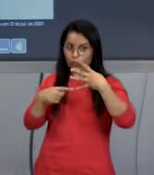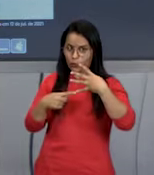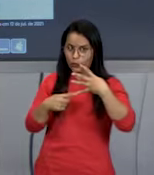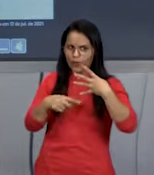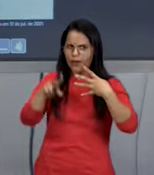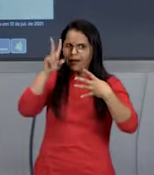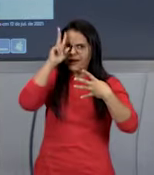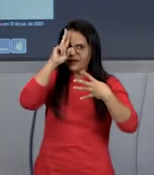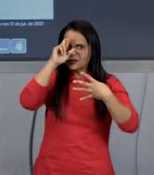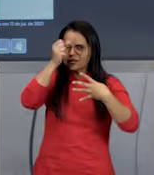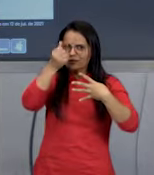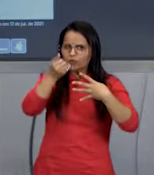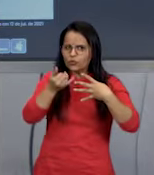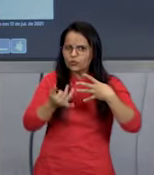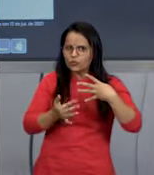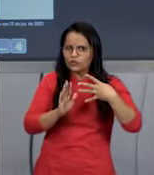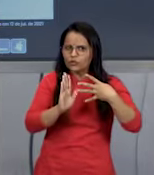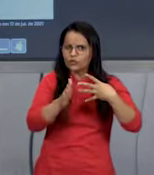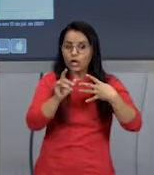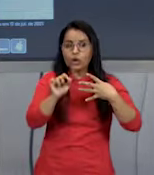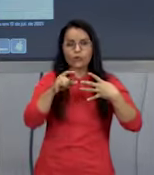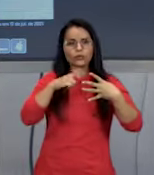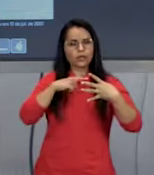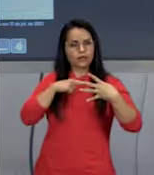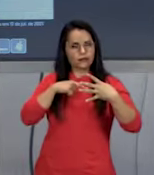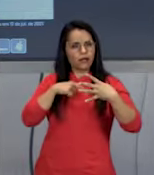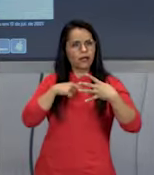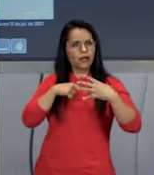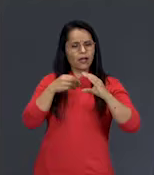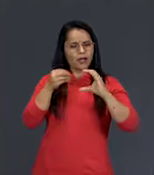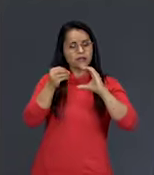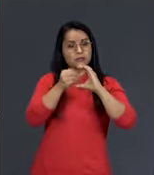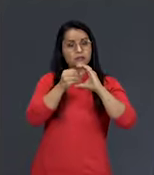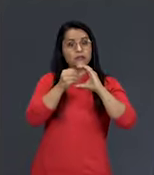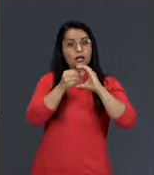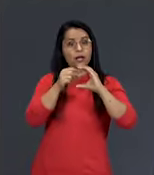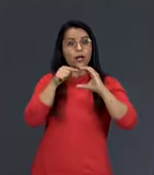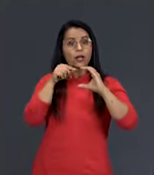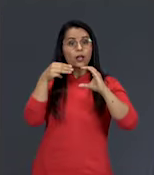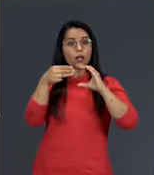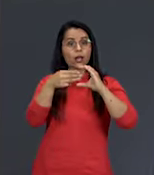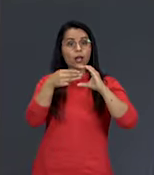de seres vivos, eles vão ter célula eucariota.